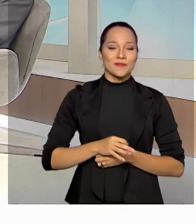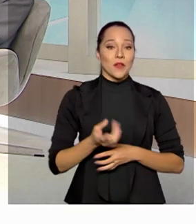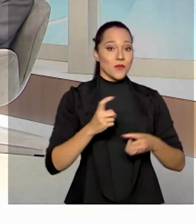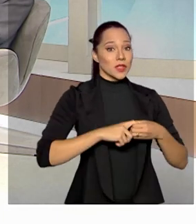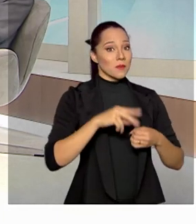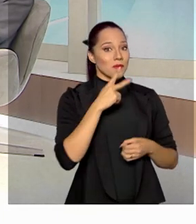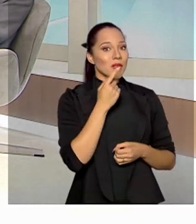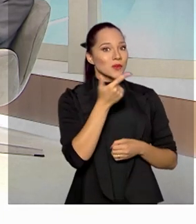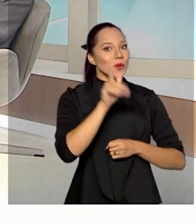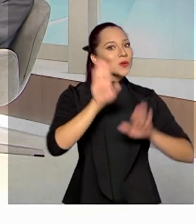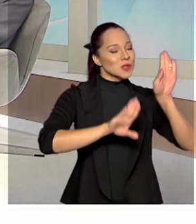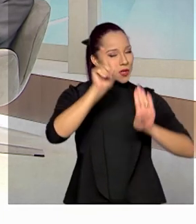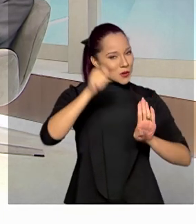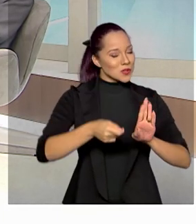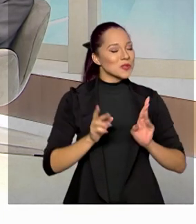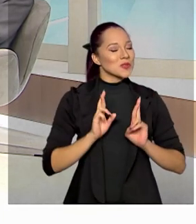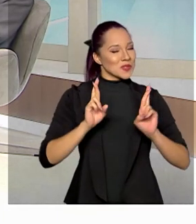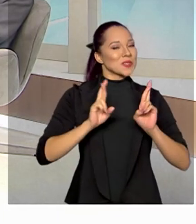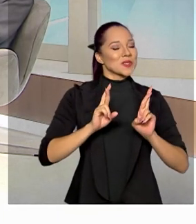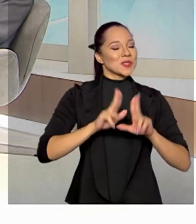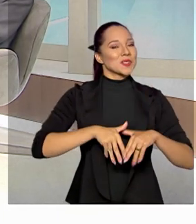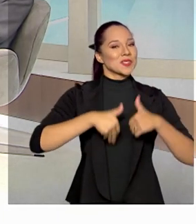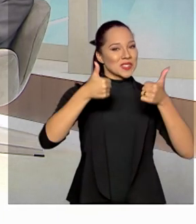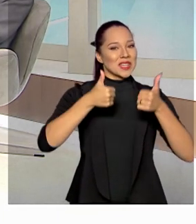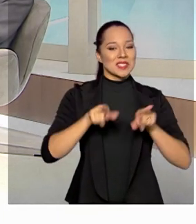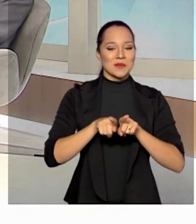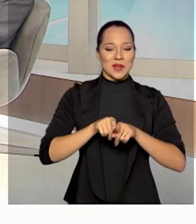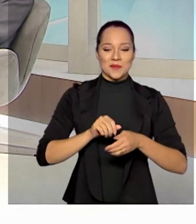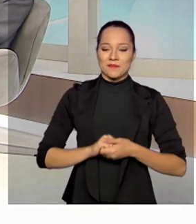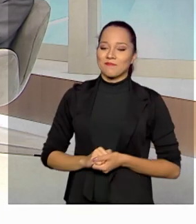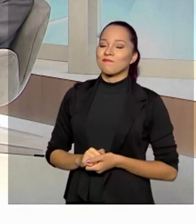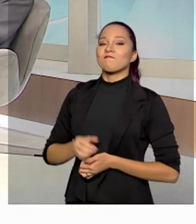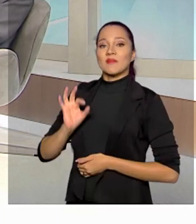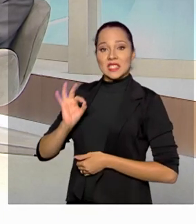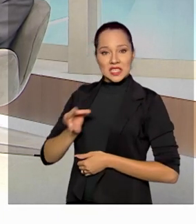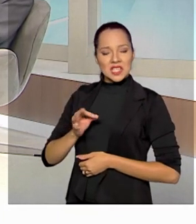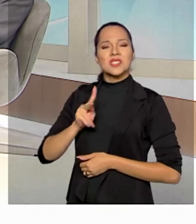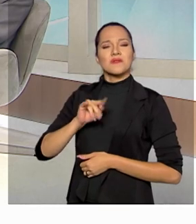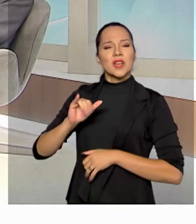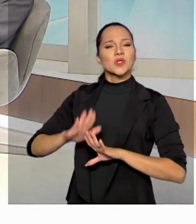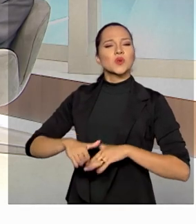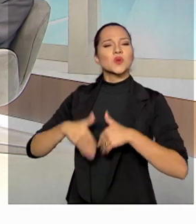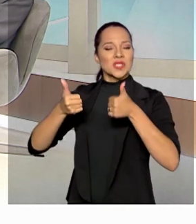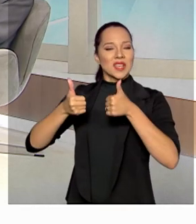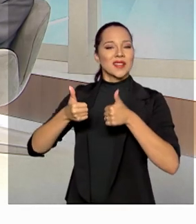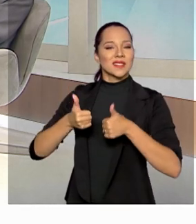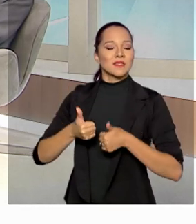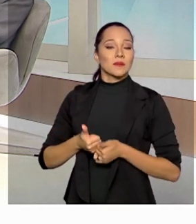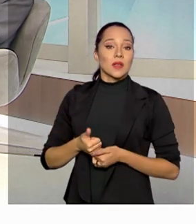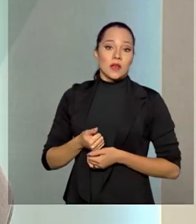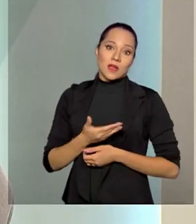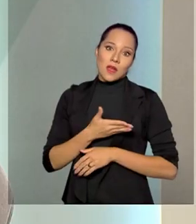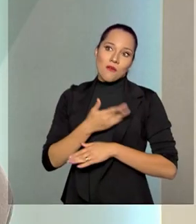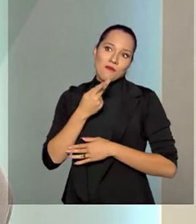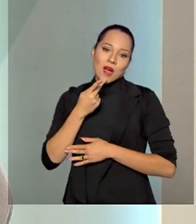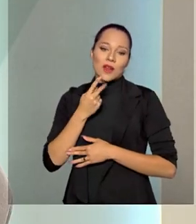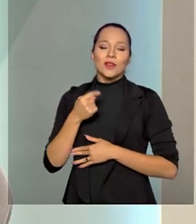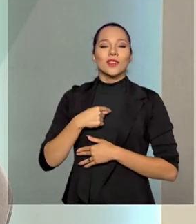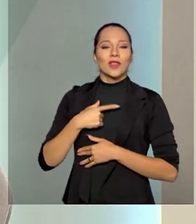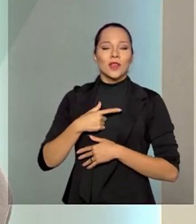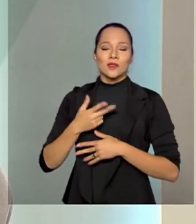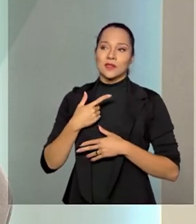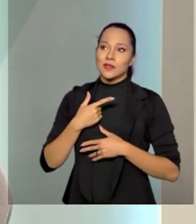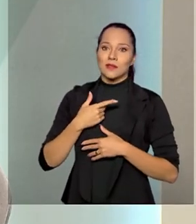falar dos outros leilões aí que a gente espera que seja de sucesso também. Com certeza, Serão. Eu costumo dizer que eu tenho muito